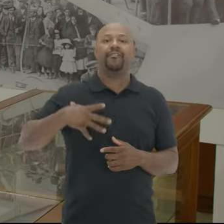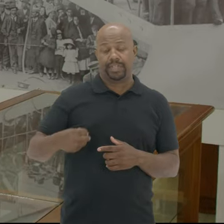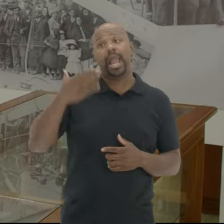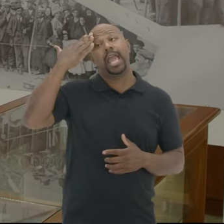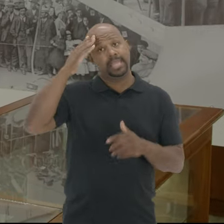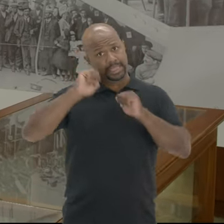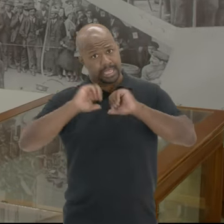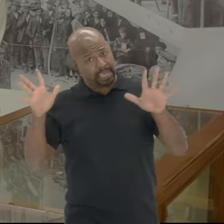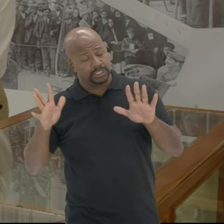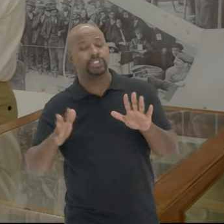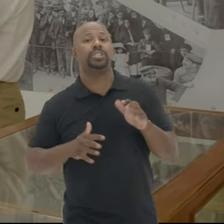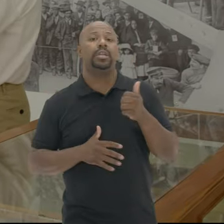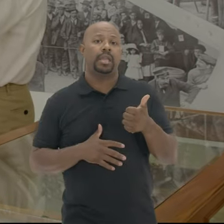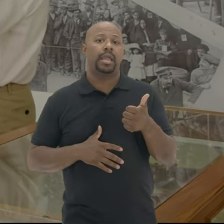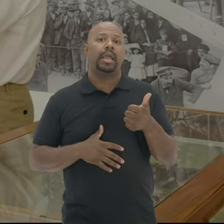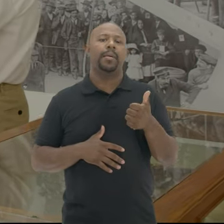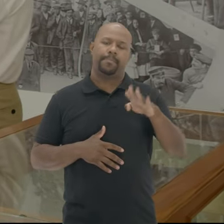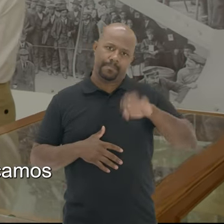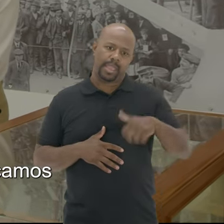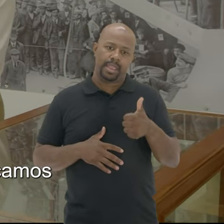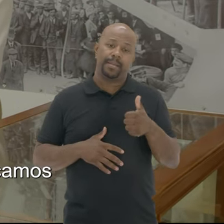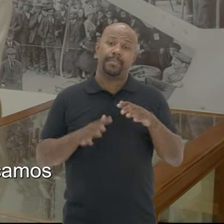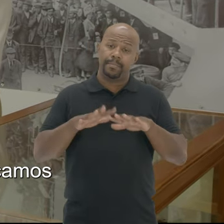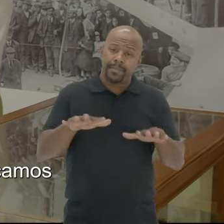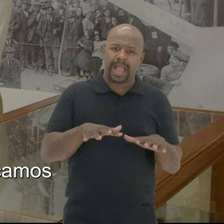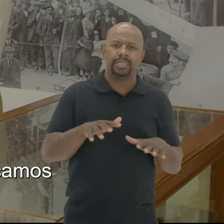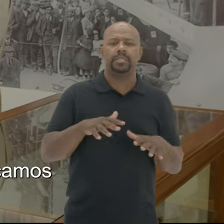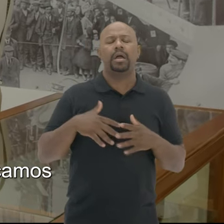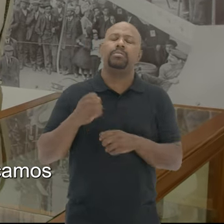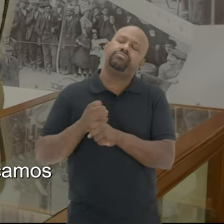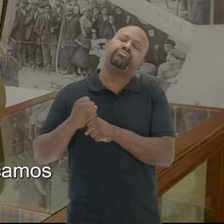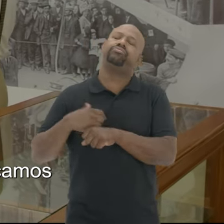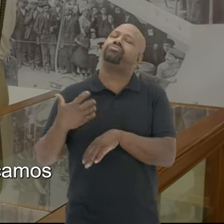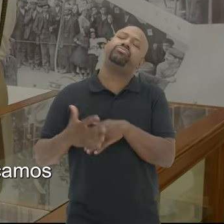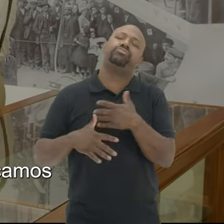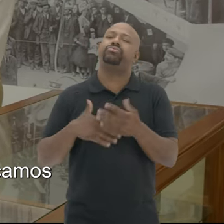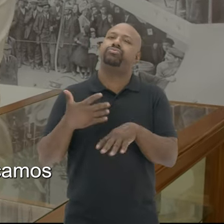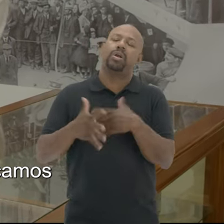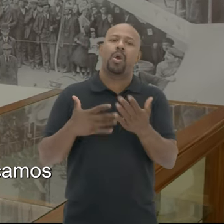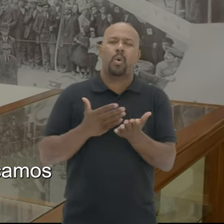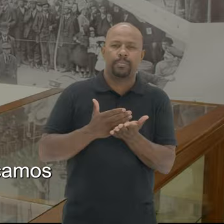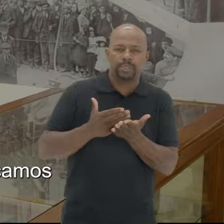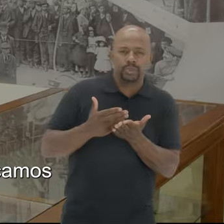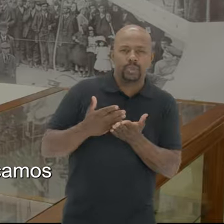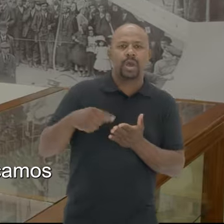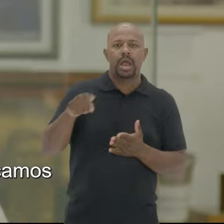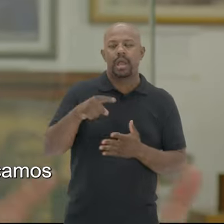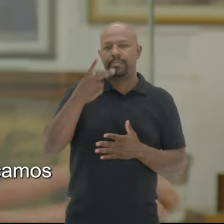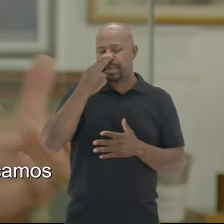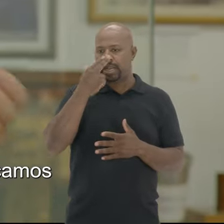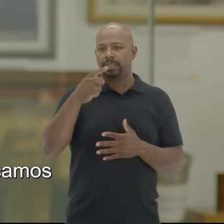filha entende Mas Bem No correr do processo Quando a gente começou a ser